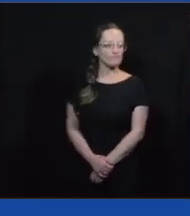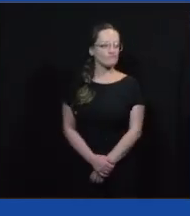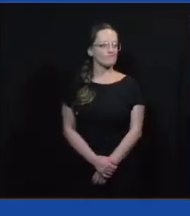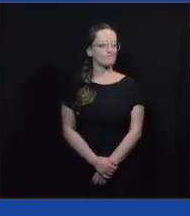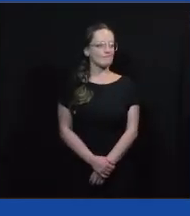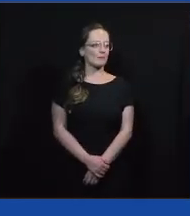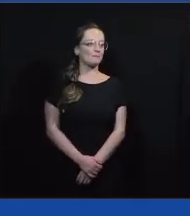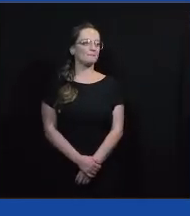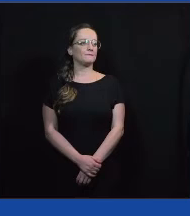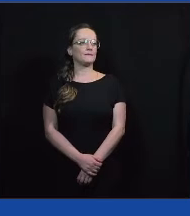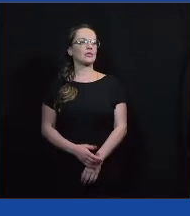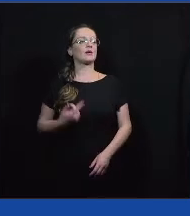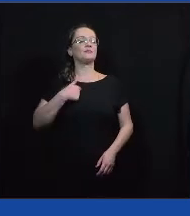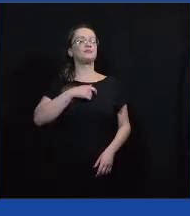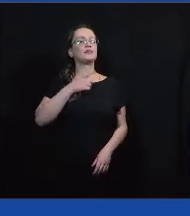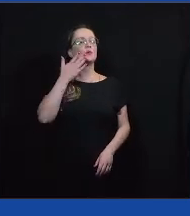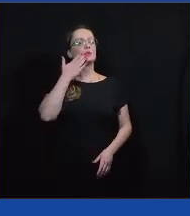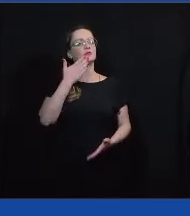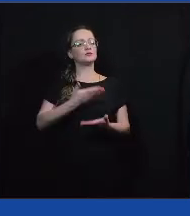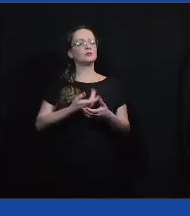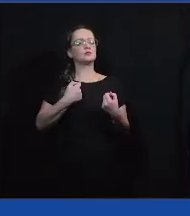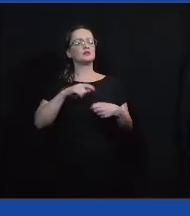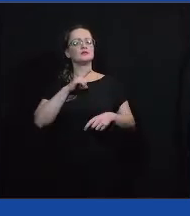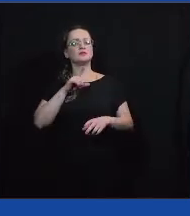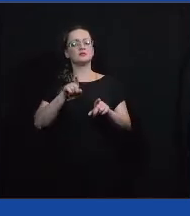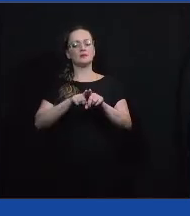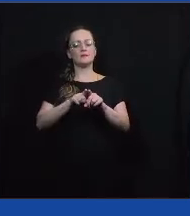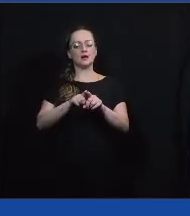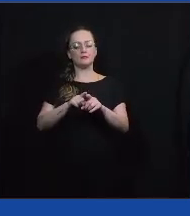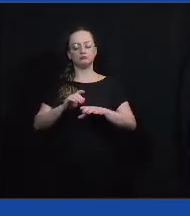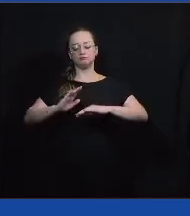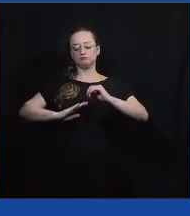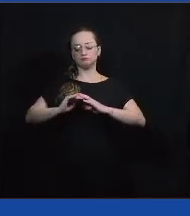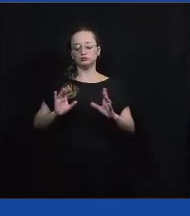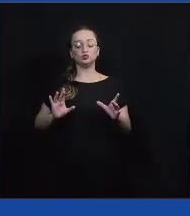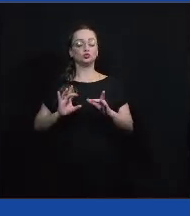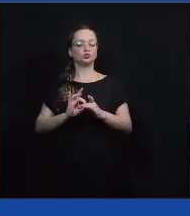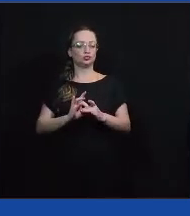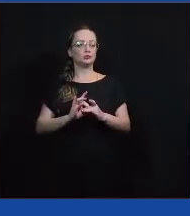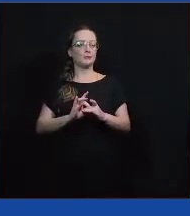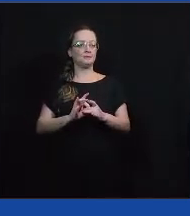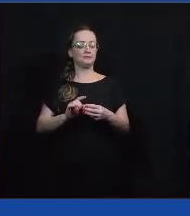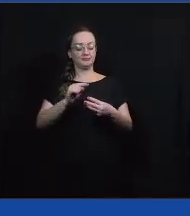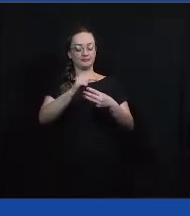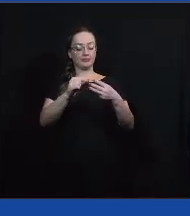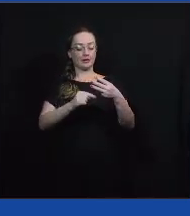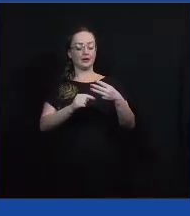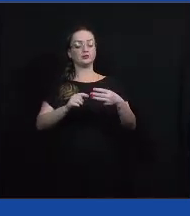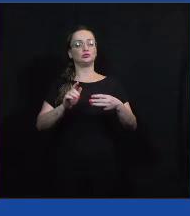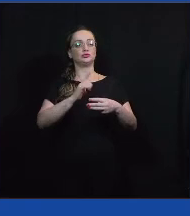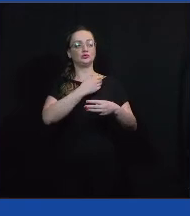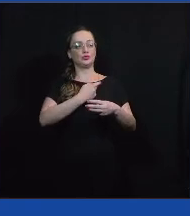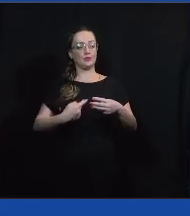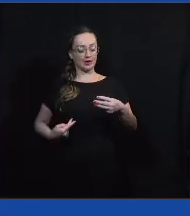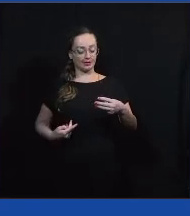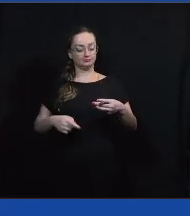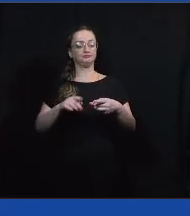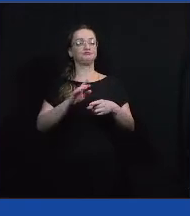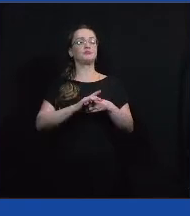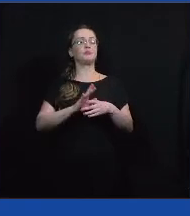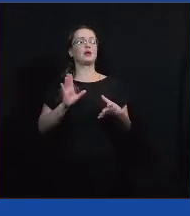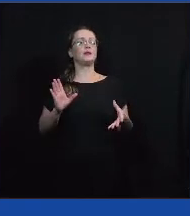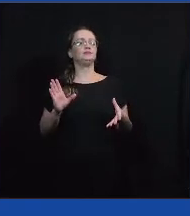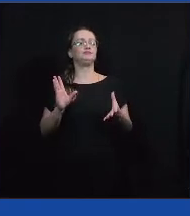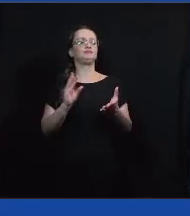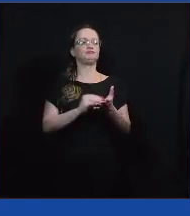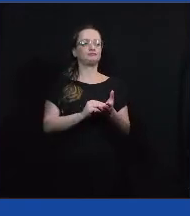eu acho que teria que ter uma ação coordenada aí dos três níveis de governo para a implementação de